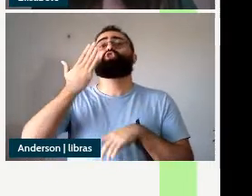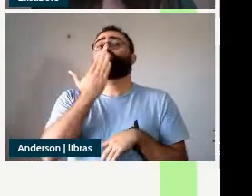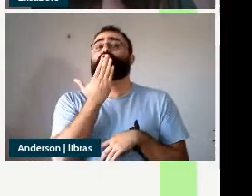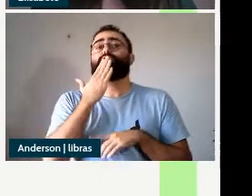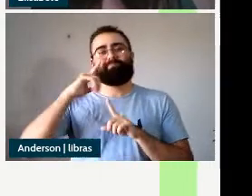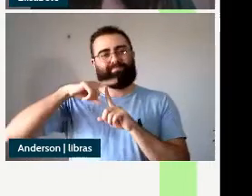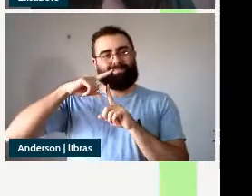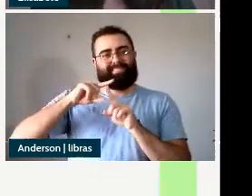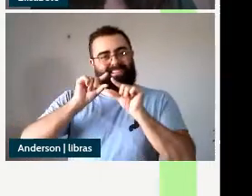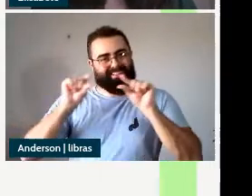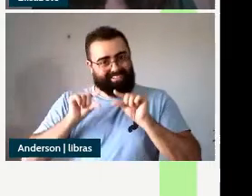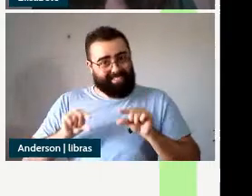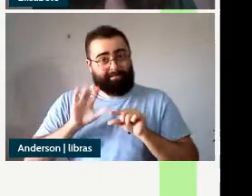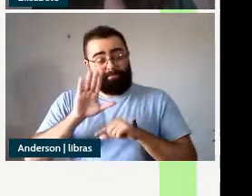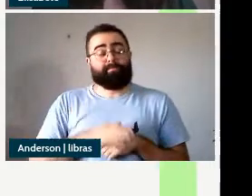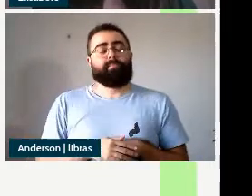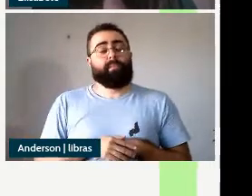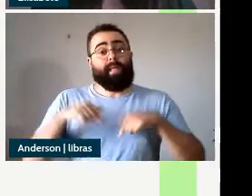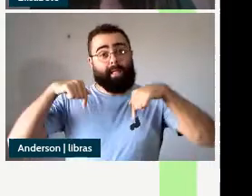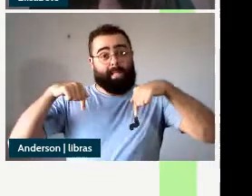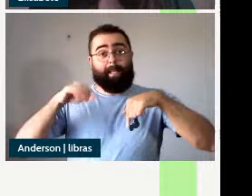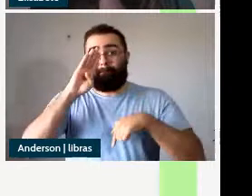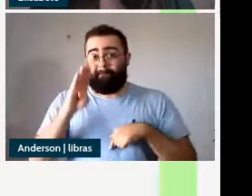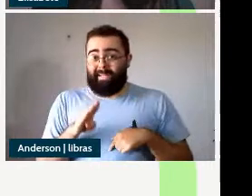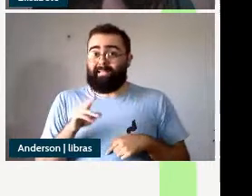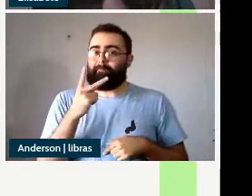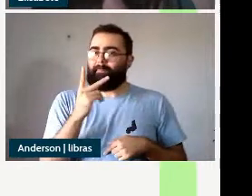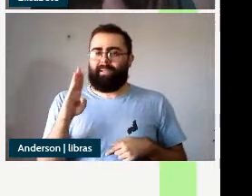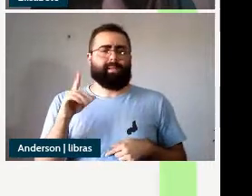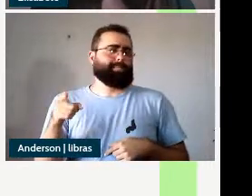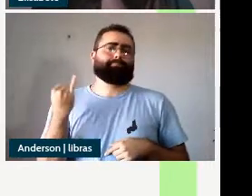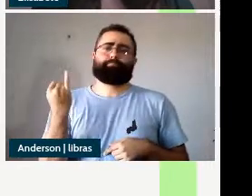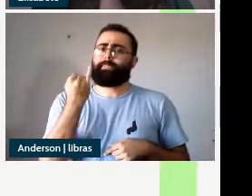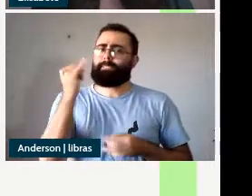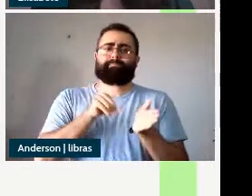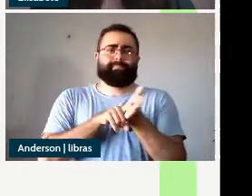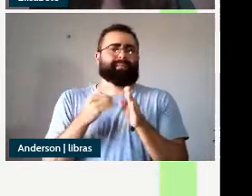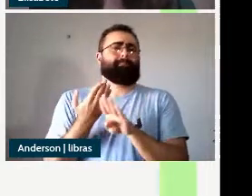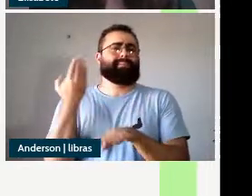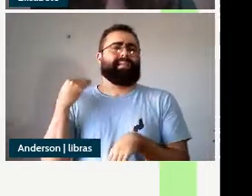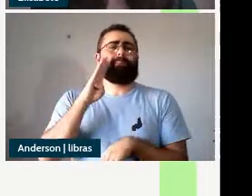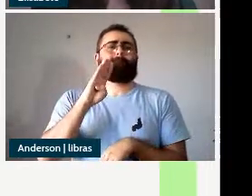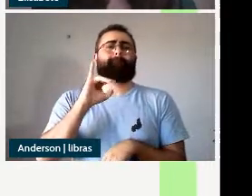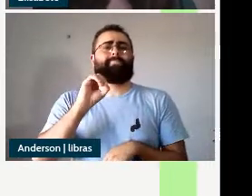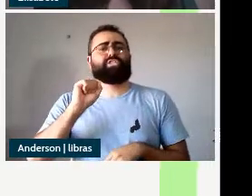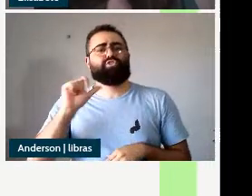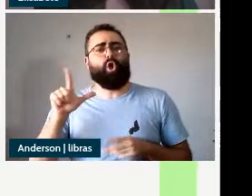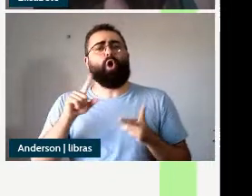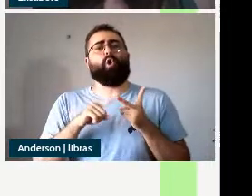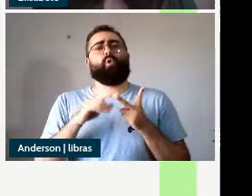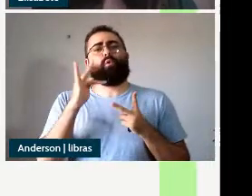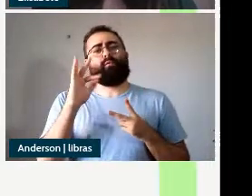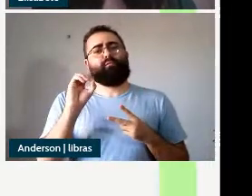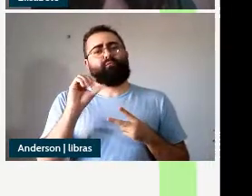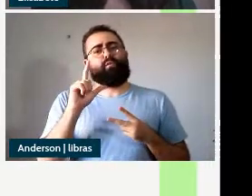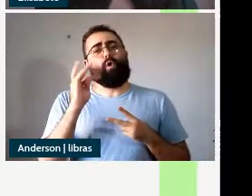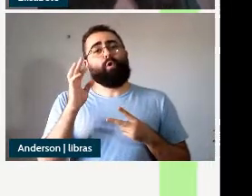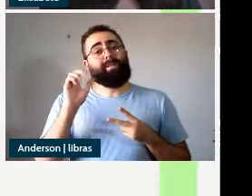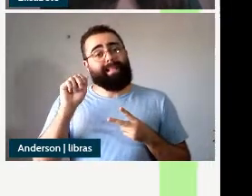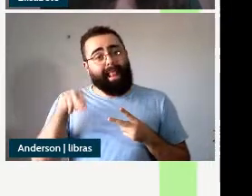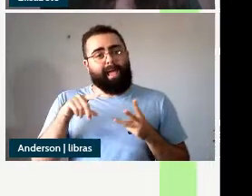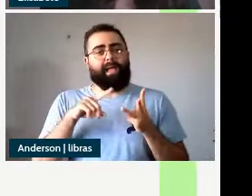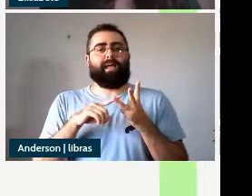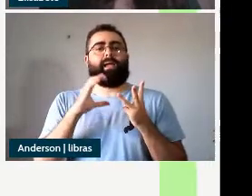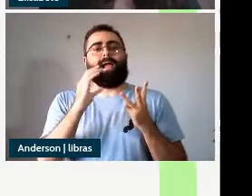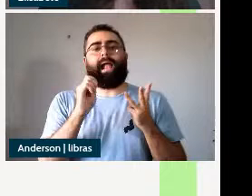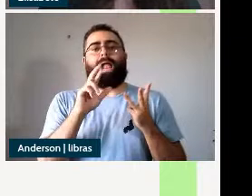nós temos os importantes trabalhos da Leda Bisol Foutran Marcos Carreira para citar alguns